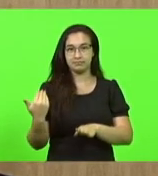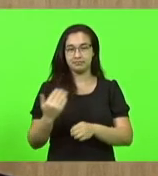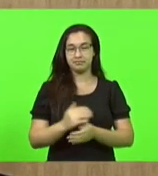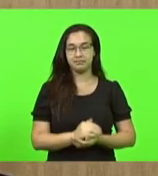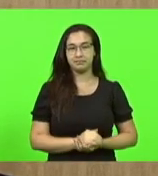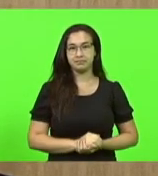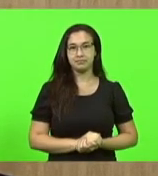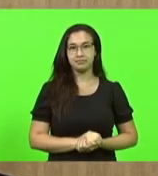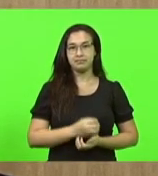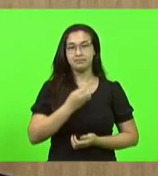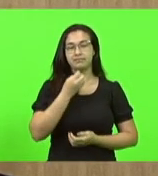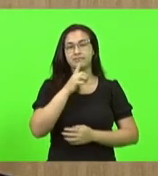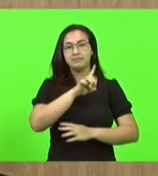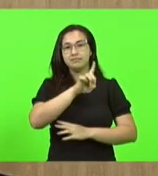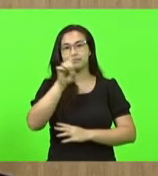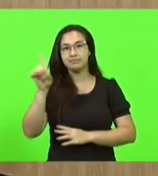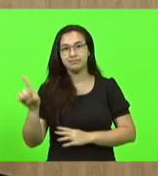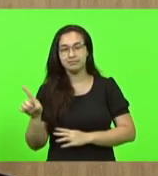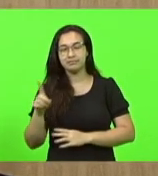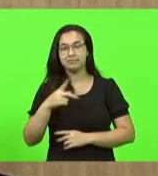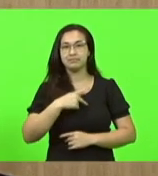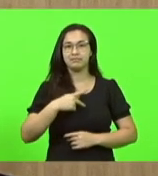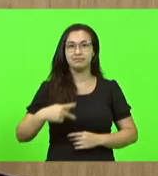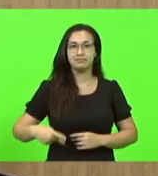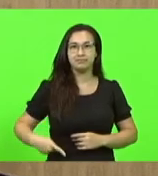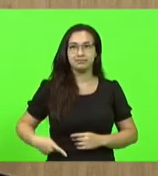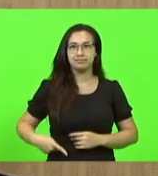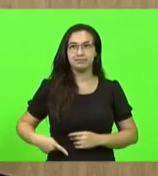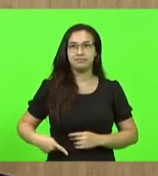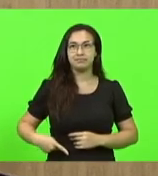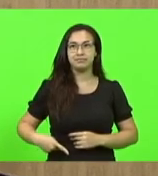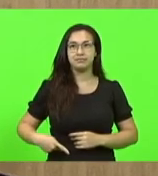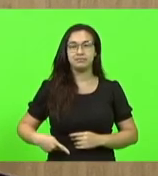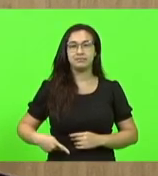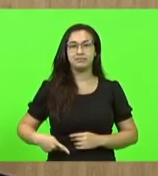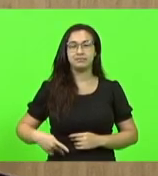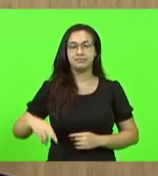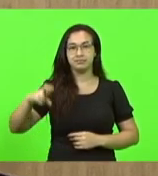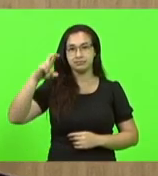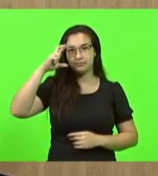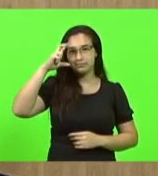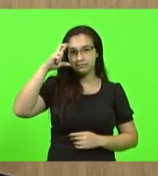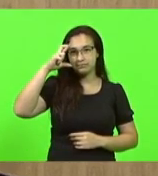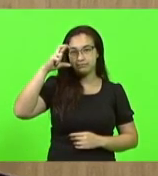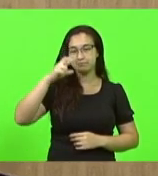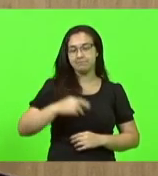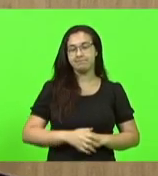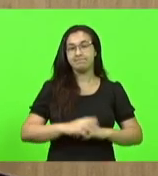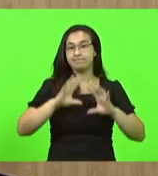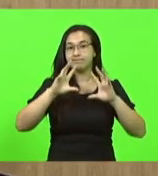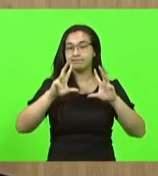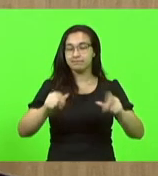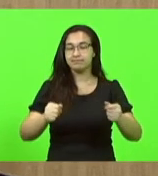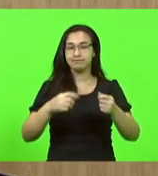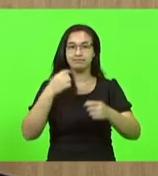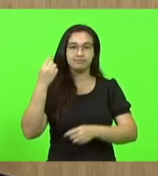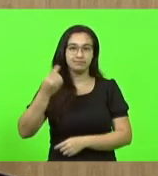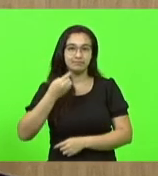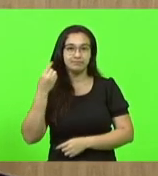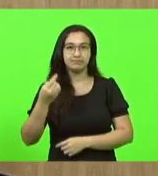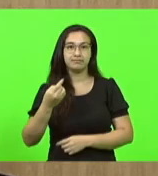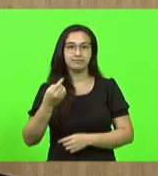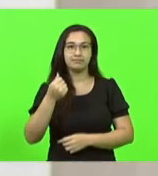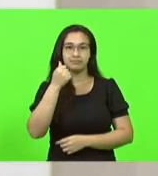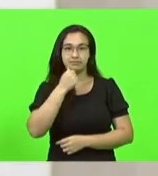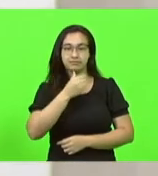Bom dia, presidente Alba, a todos os deputados e deputadas,